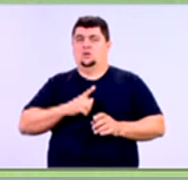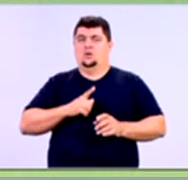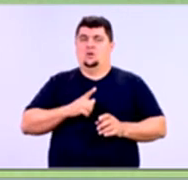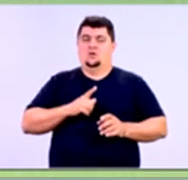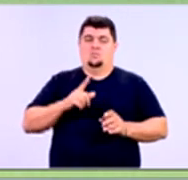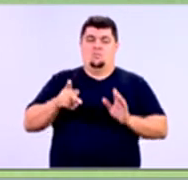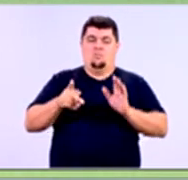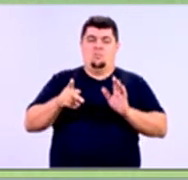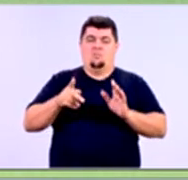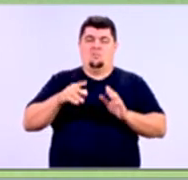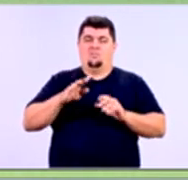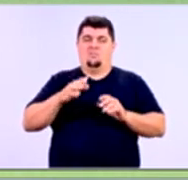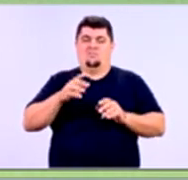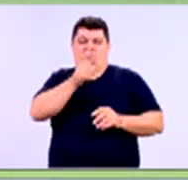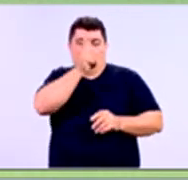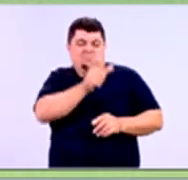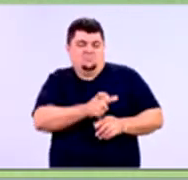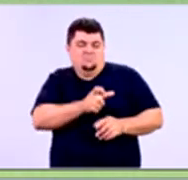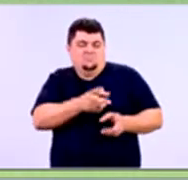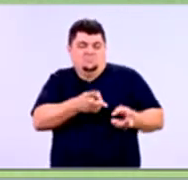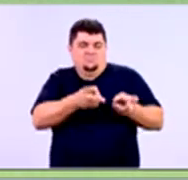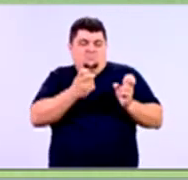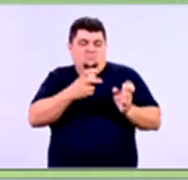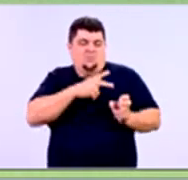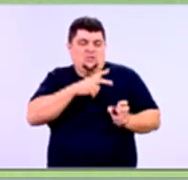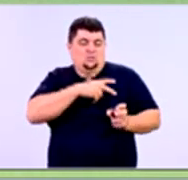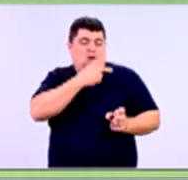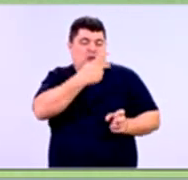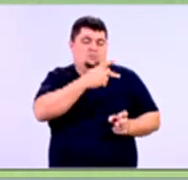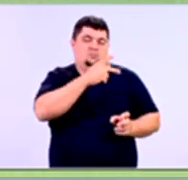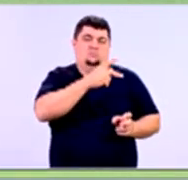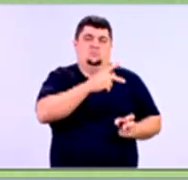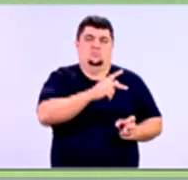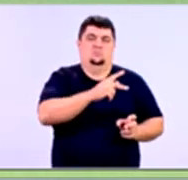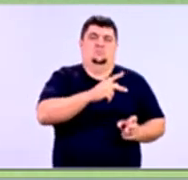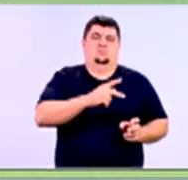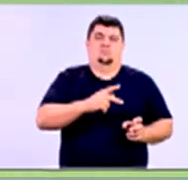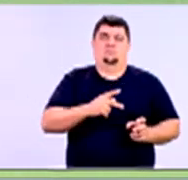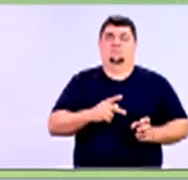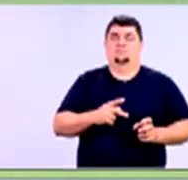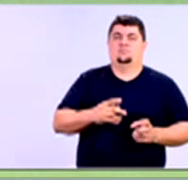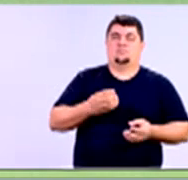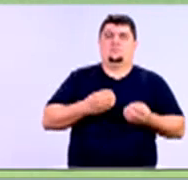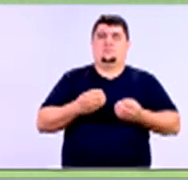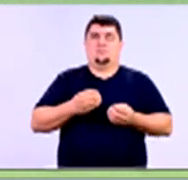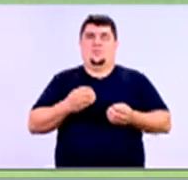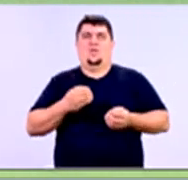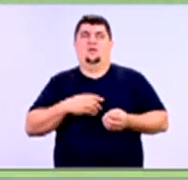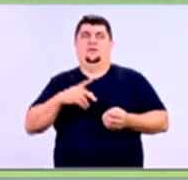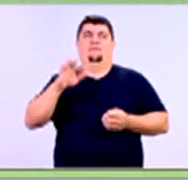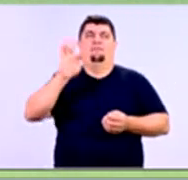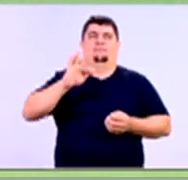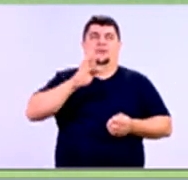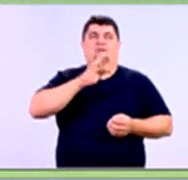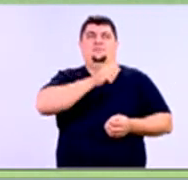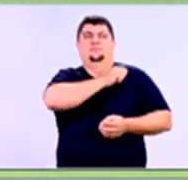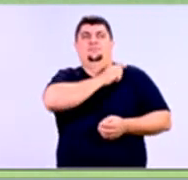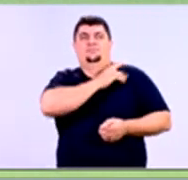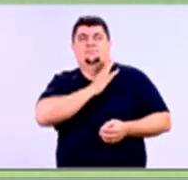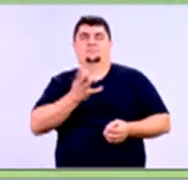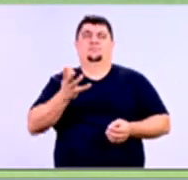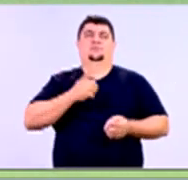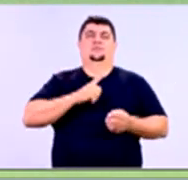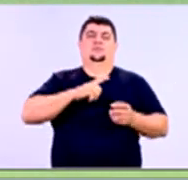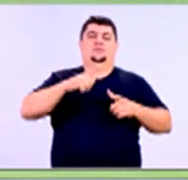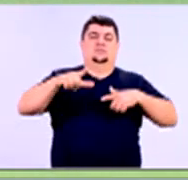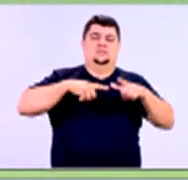sutis, mais delicadas. Por exemplo, o nível de capacitação da pessoa, o nível de estabilidade do seu emprego,